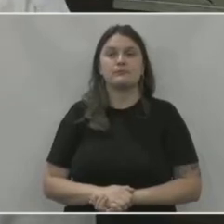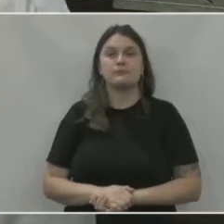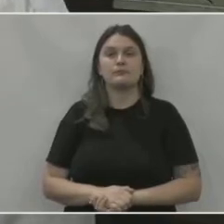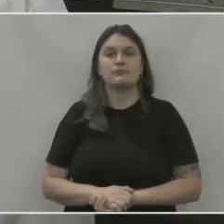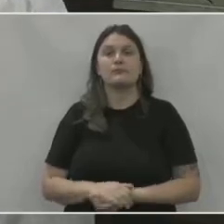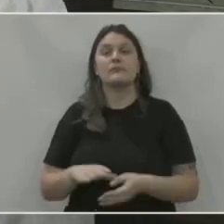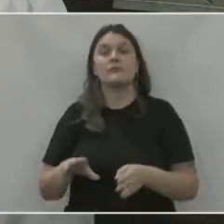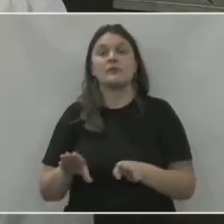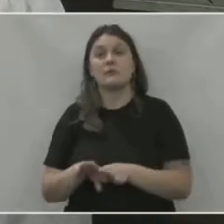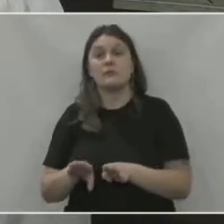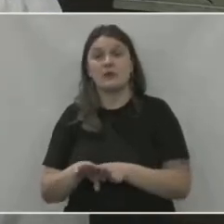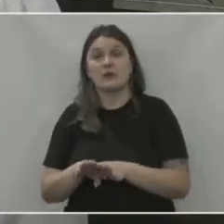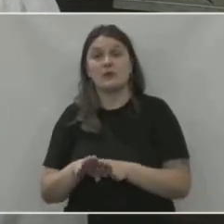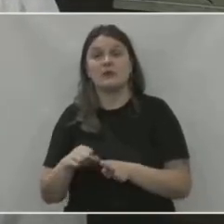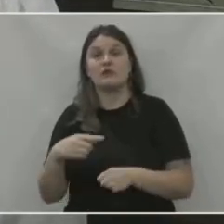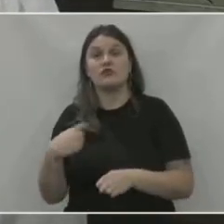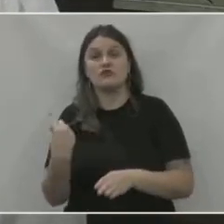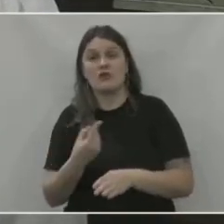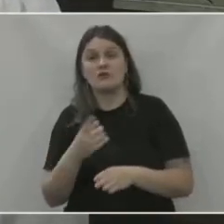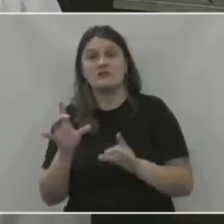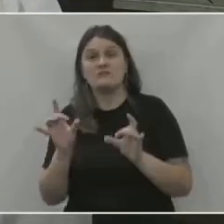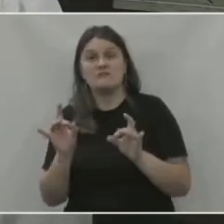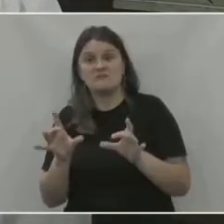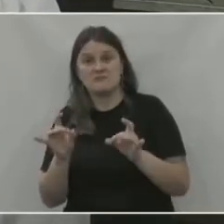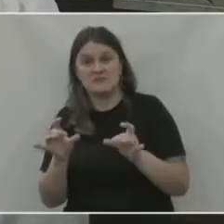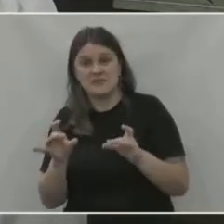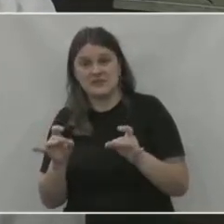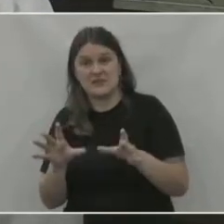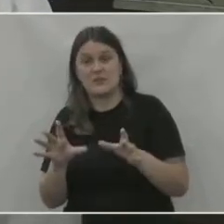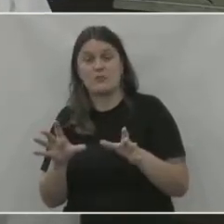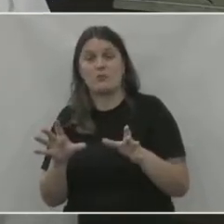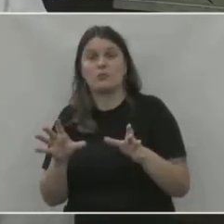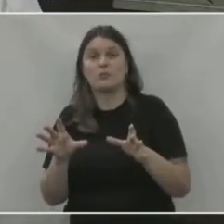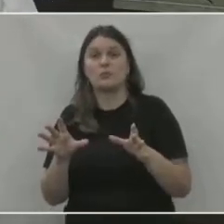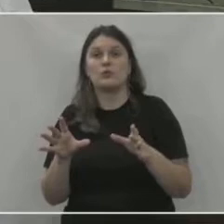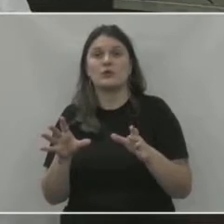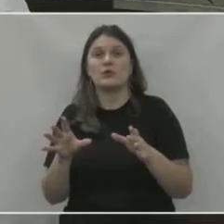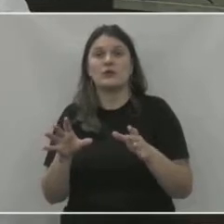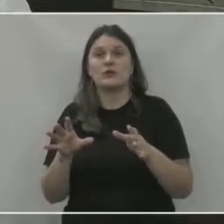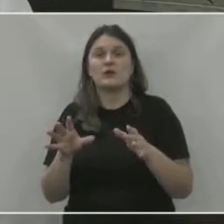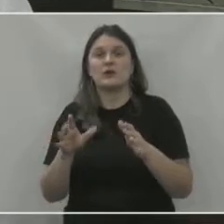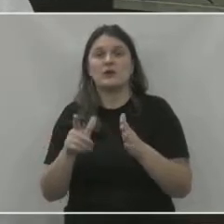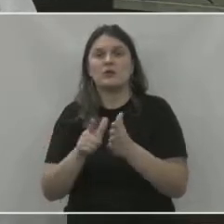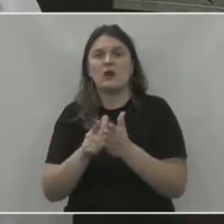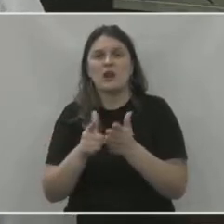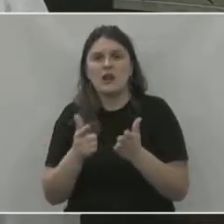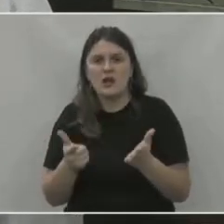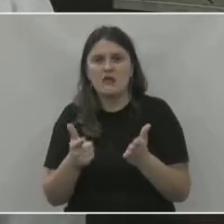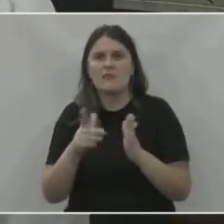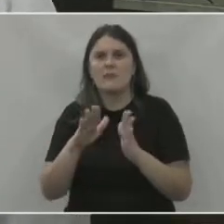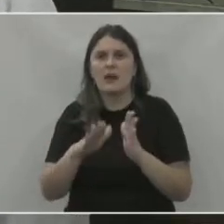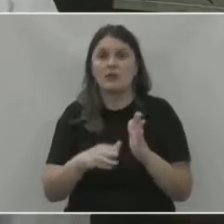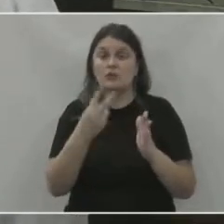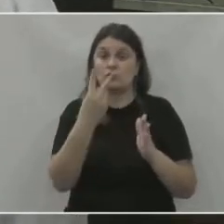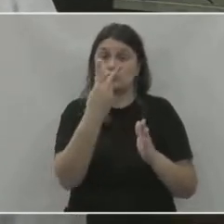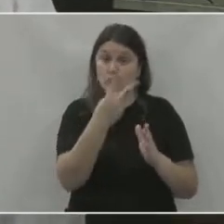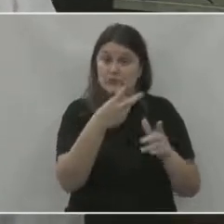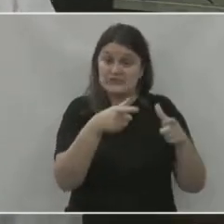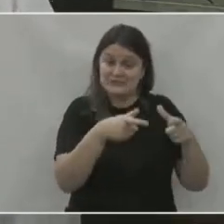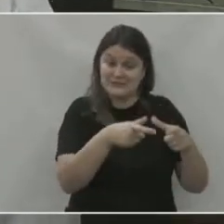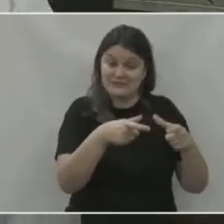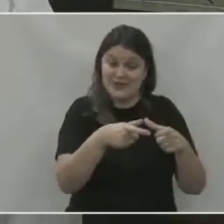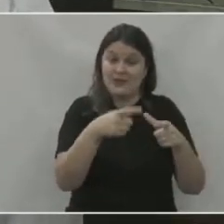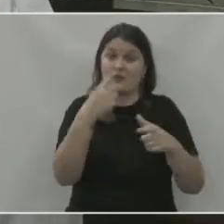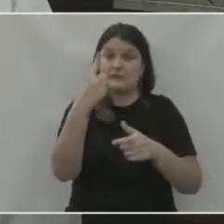Outra parte, nós estamos vendendo a um preço bem especial, bem abaixo do preço, que são dois CDs, um